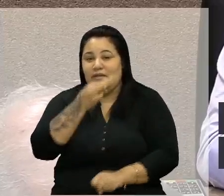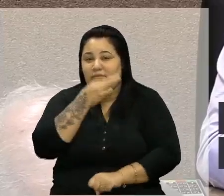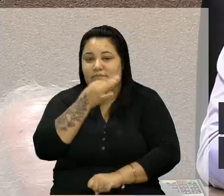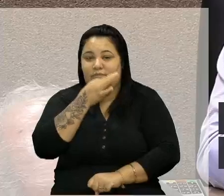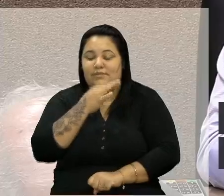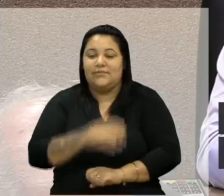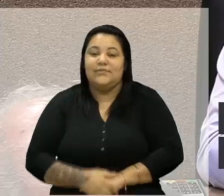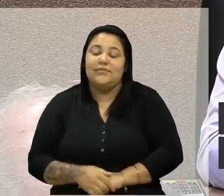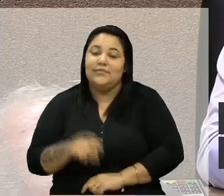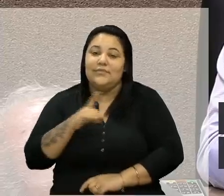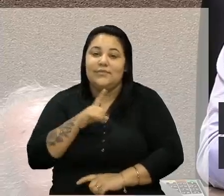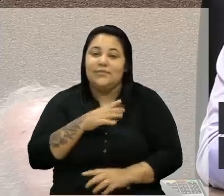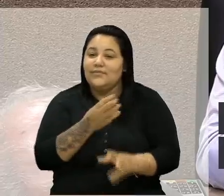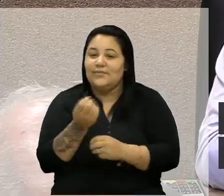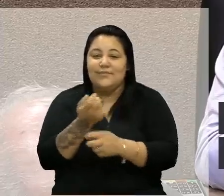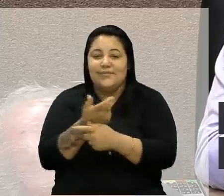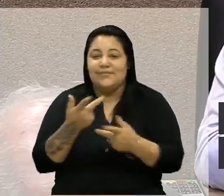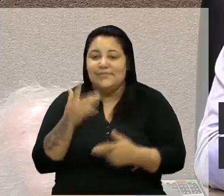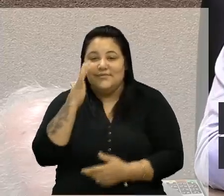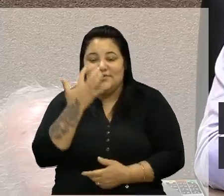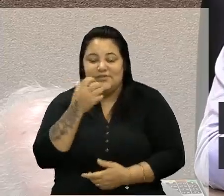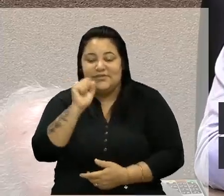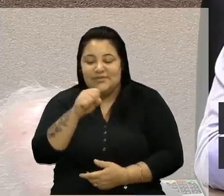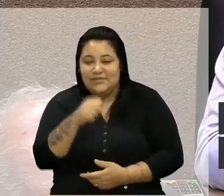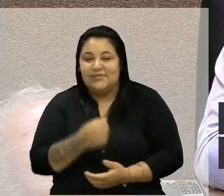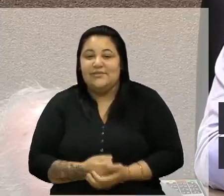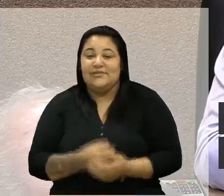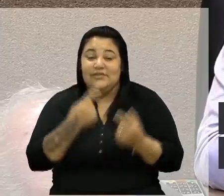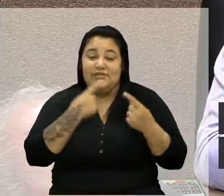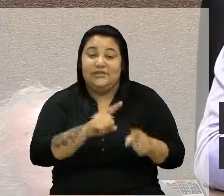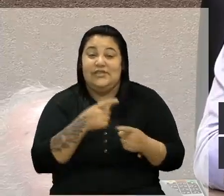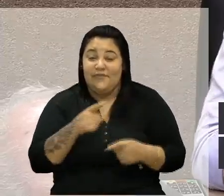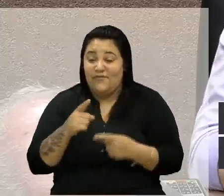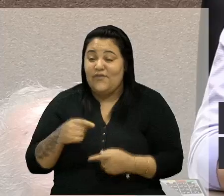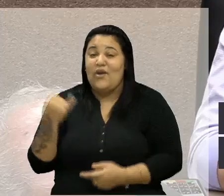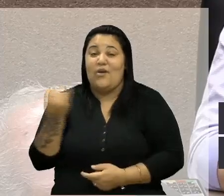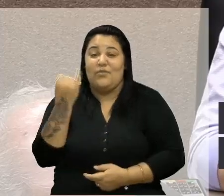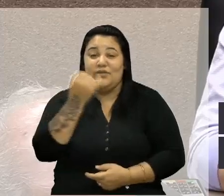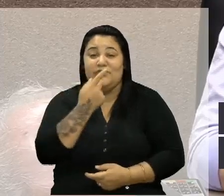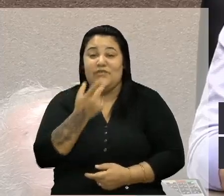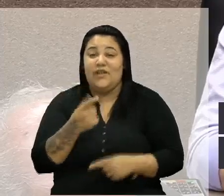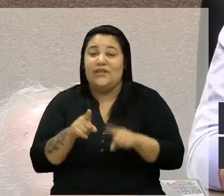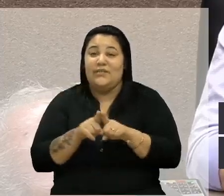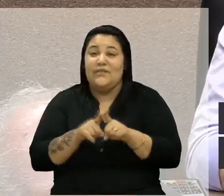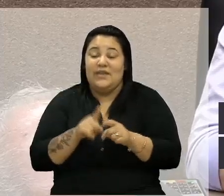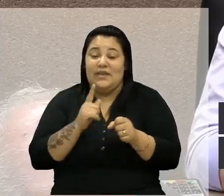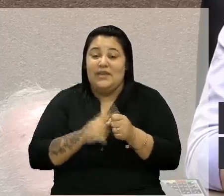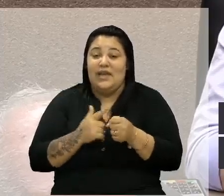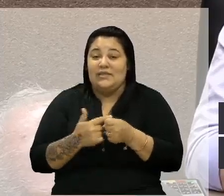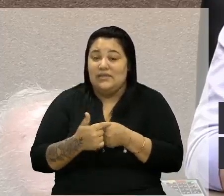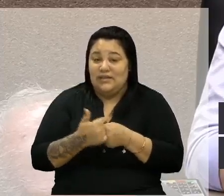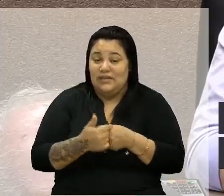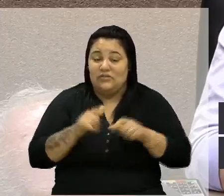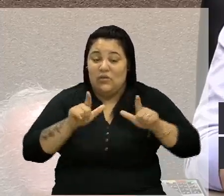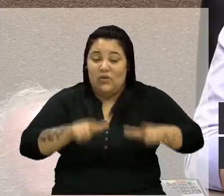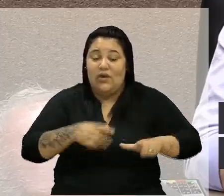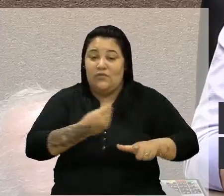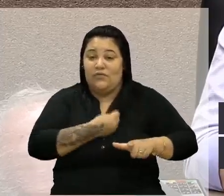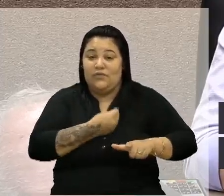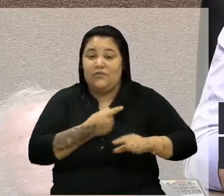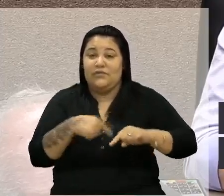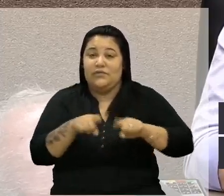muita coisa boa acontecendo, tem sim desafios, é importante dizer isso, né, e a cidade como um organismo vivo, que é,